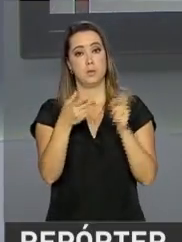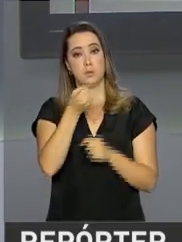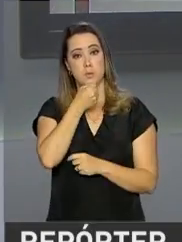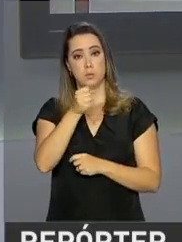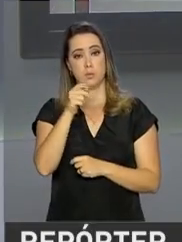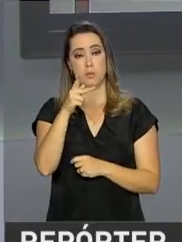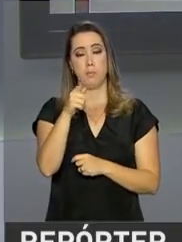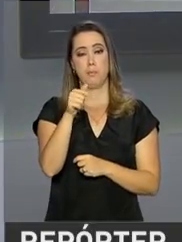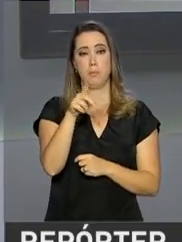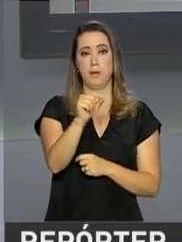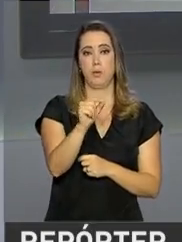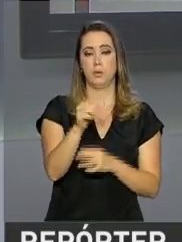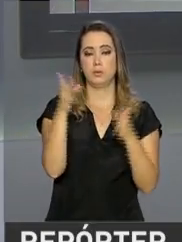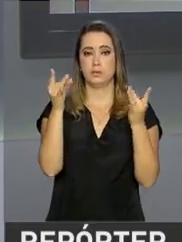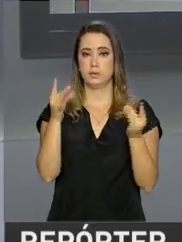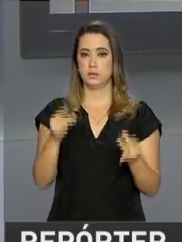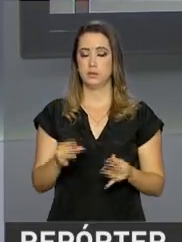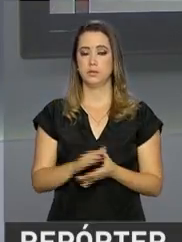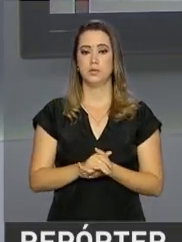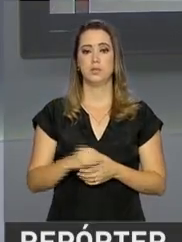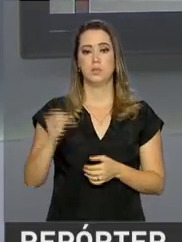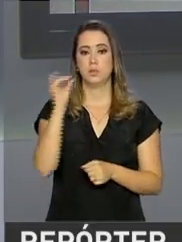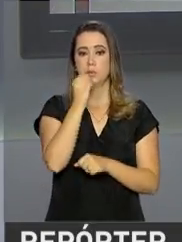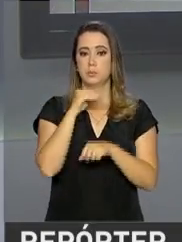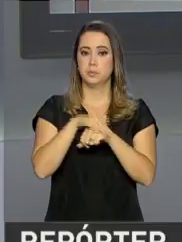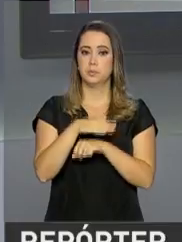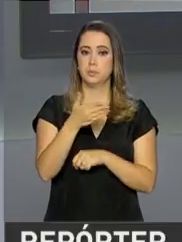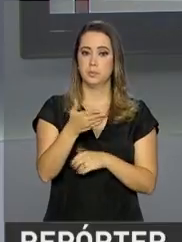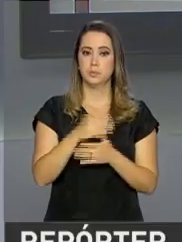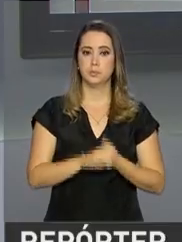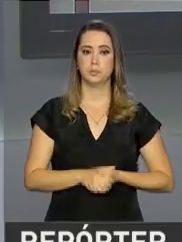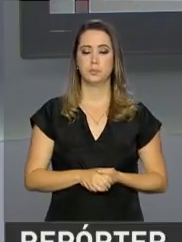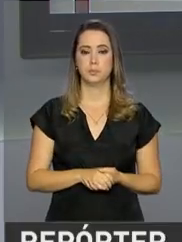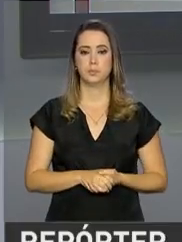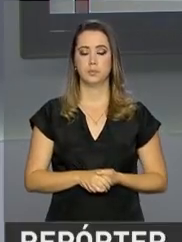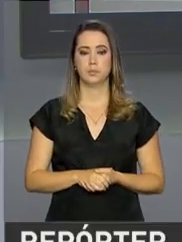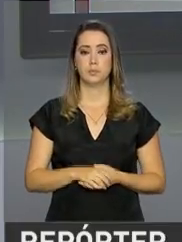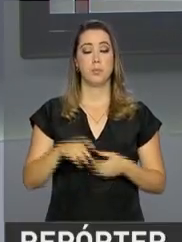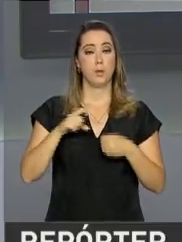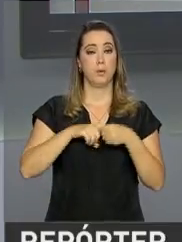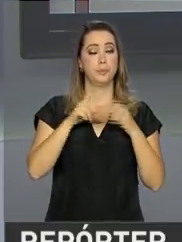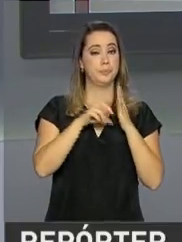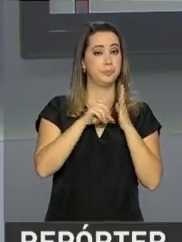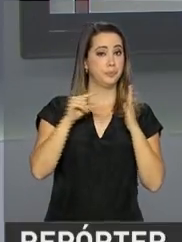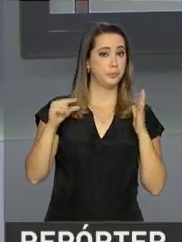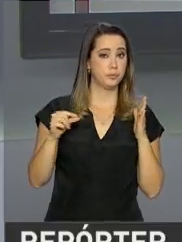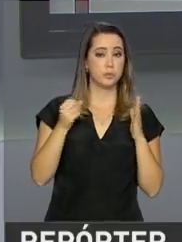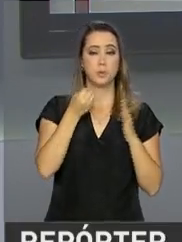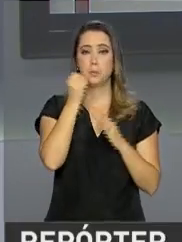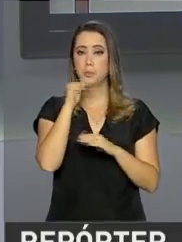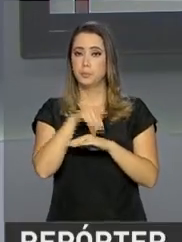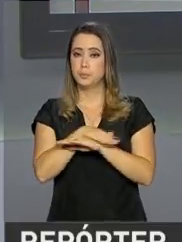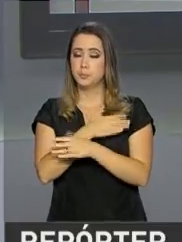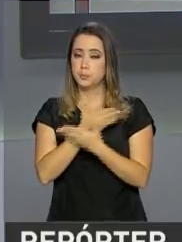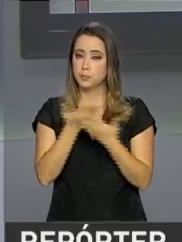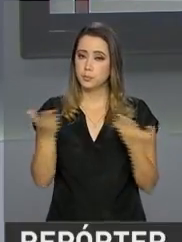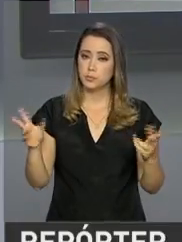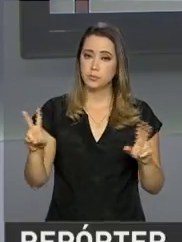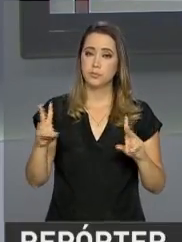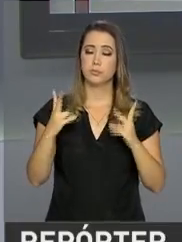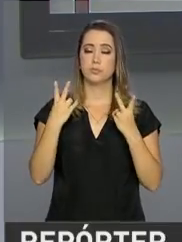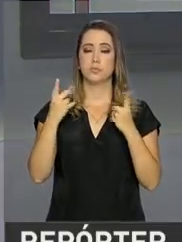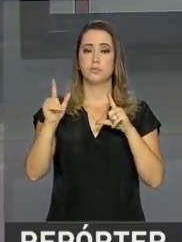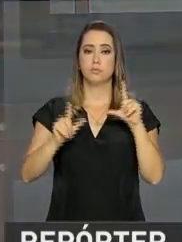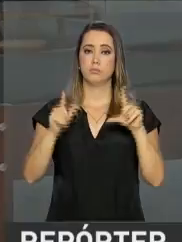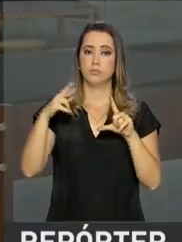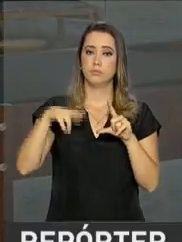gente ao vivo é o repórter Paulo La Sálvia. Paulo, boa noite mais uma vez. Voltamos aqui do Palácio do Planalto. Boa noite. Jaime, boa noite a todos